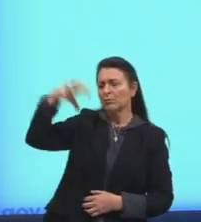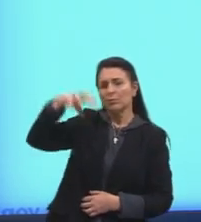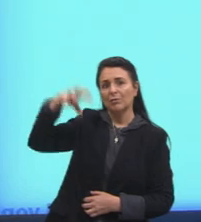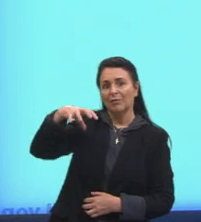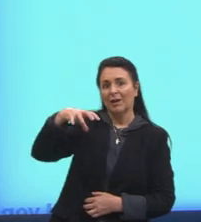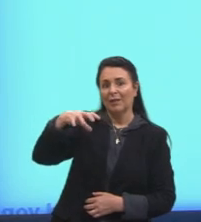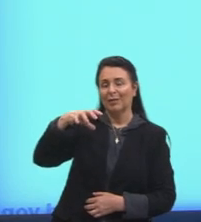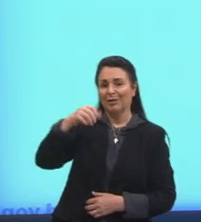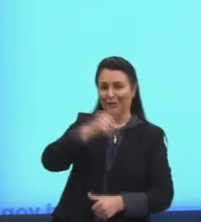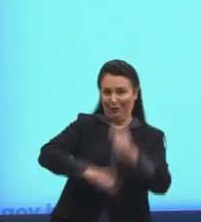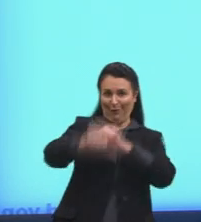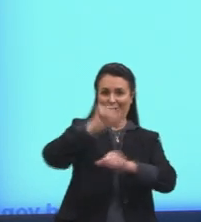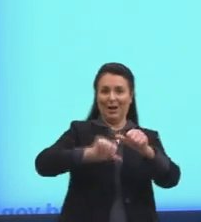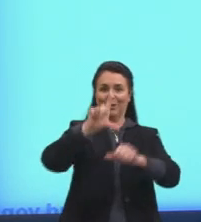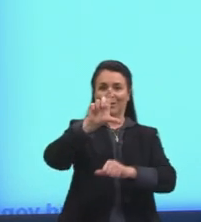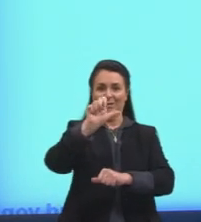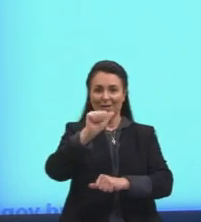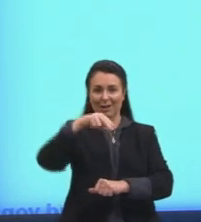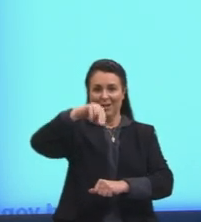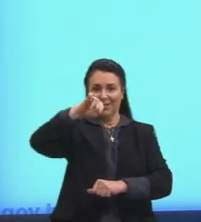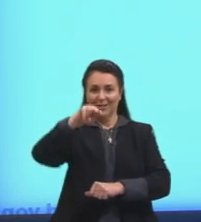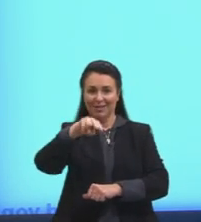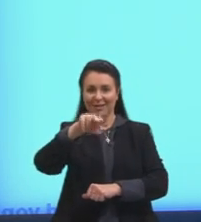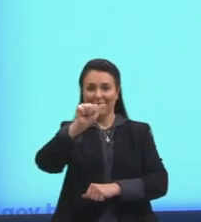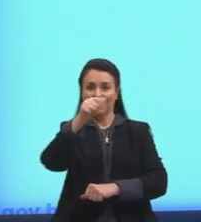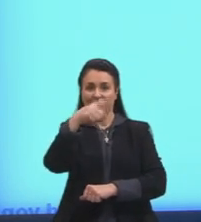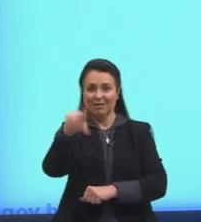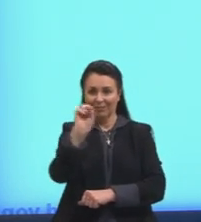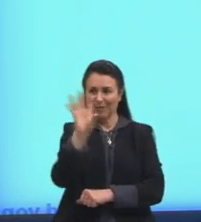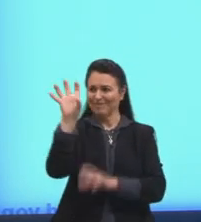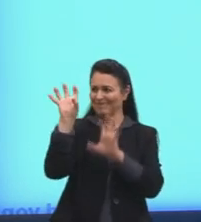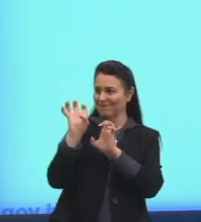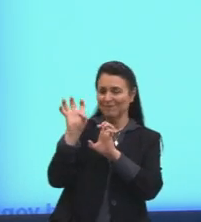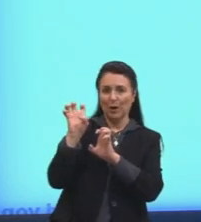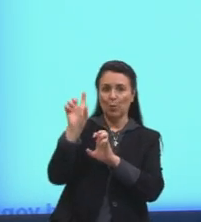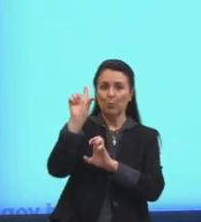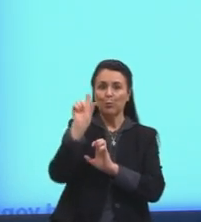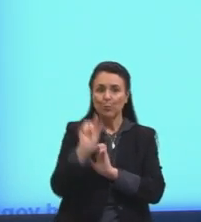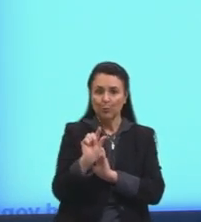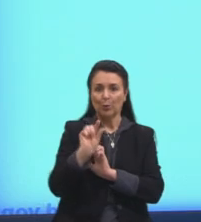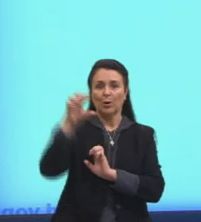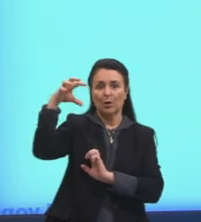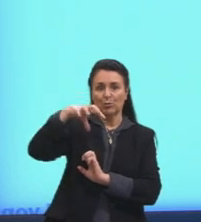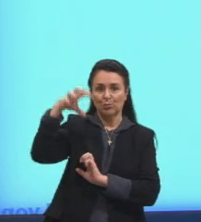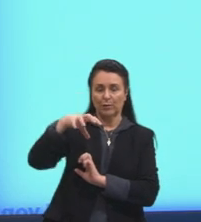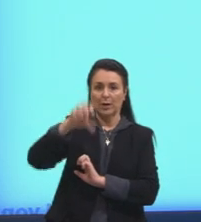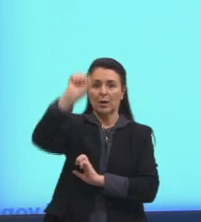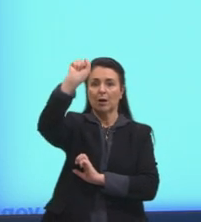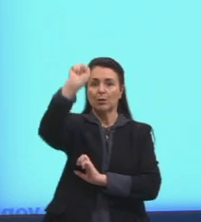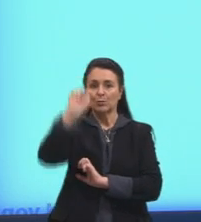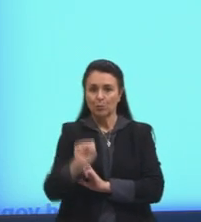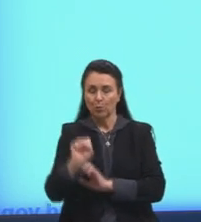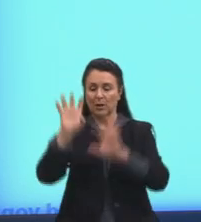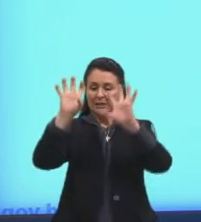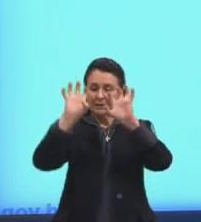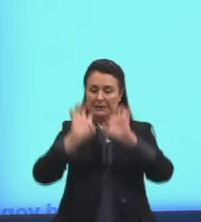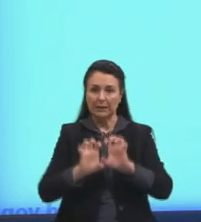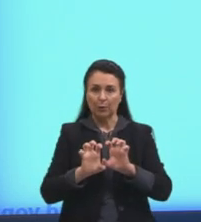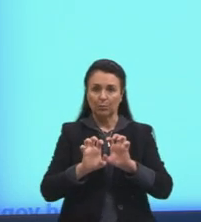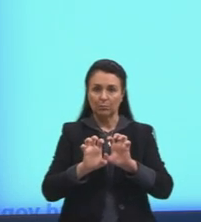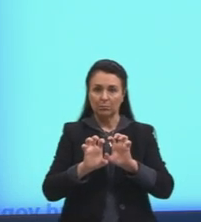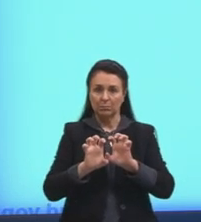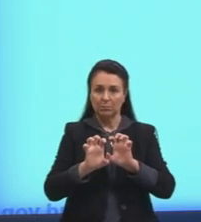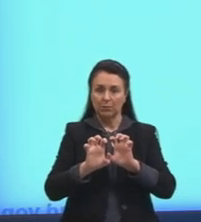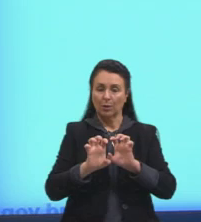seco, tudo que é ao contrário, tá, gurizada? Chuvoso aqui na região sul, seco na região sul, no